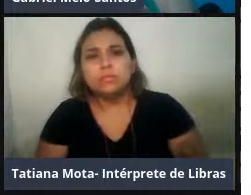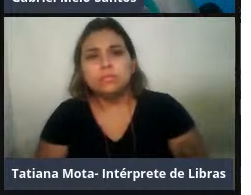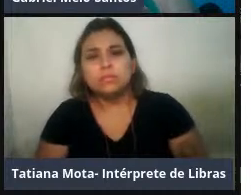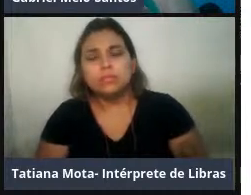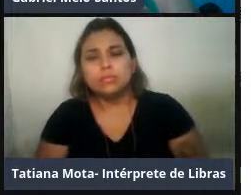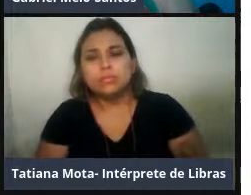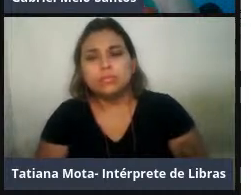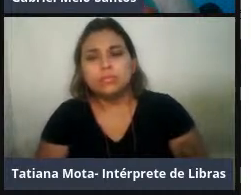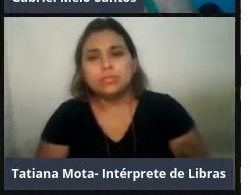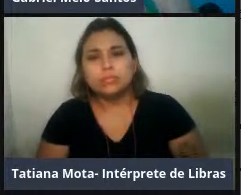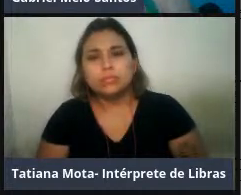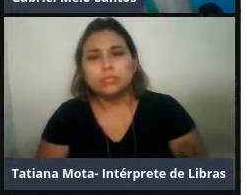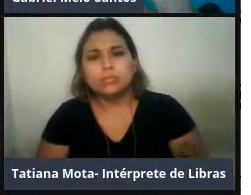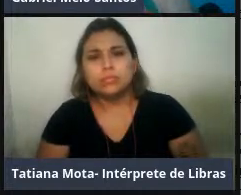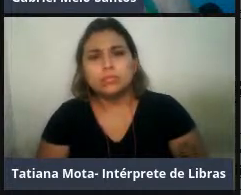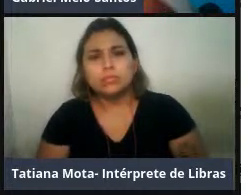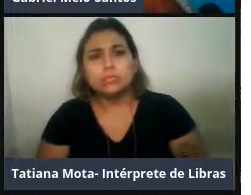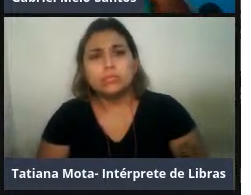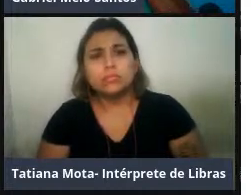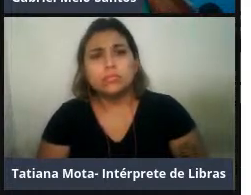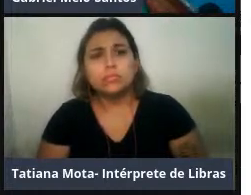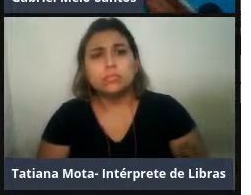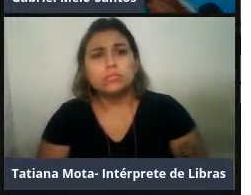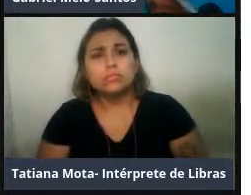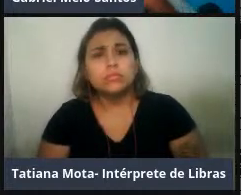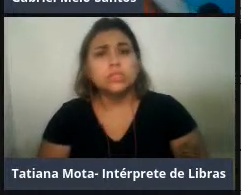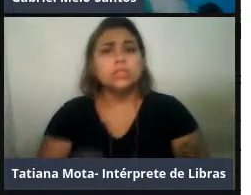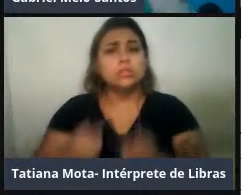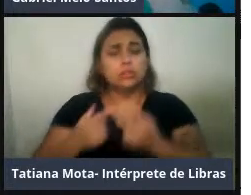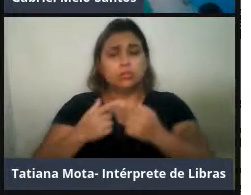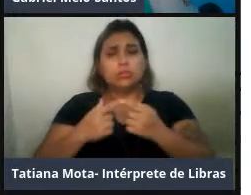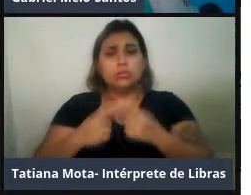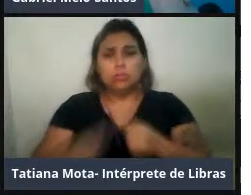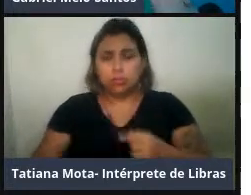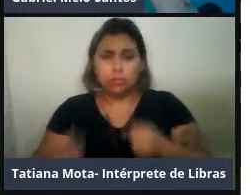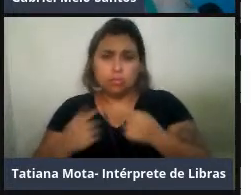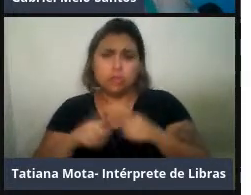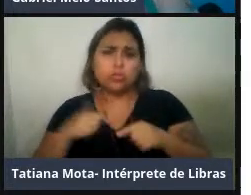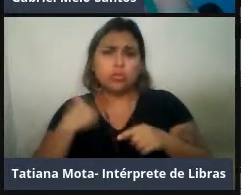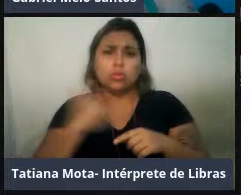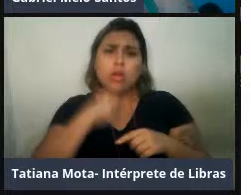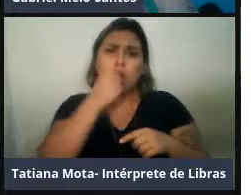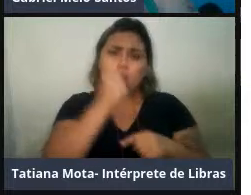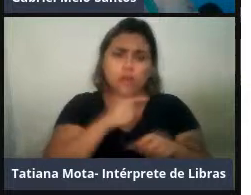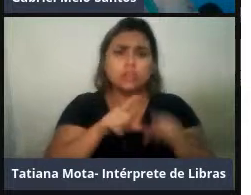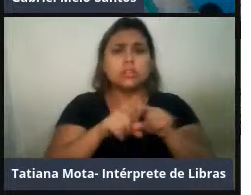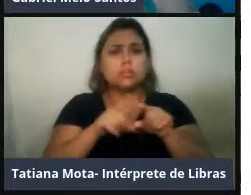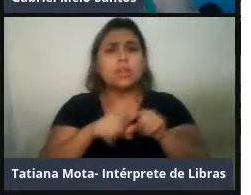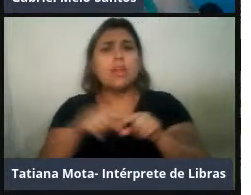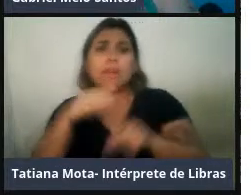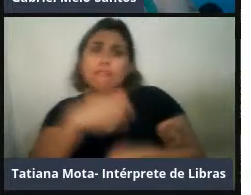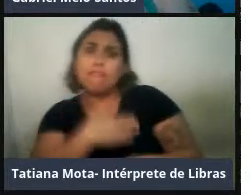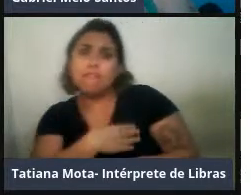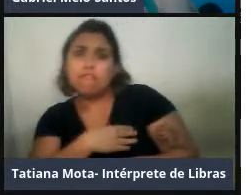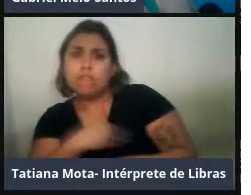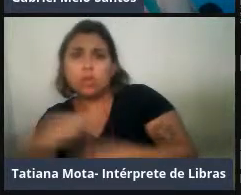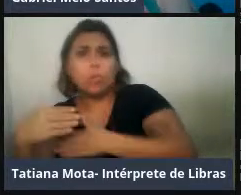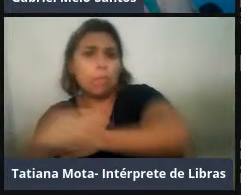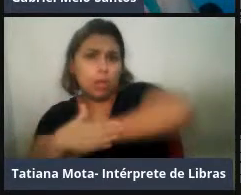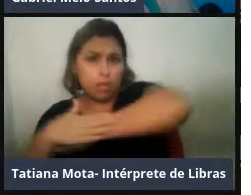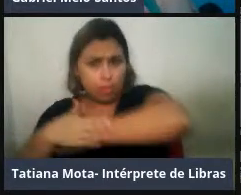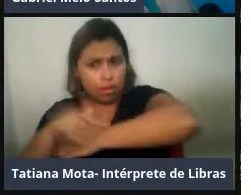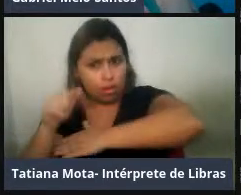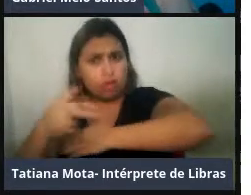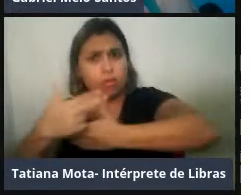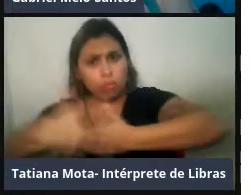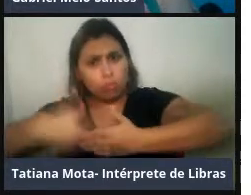acha que pode ser ou um bag-in-call, é um chamado que o filhote faz normalmente, porque os filhotes estavam presentes em várias